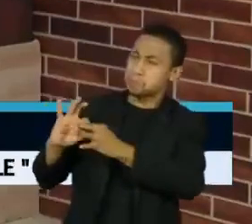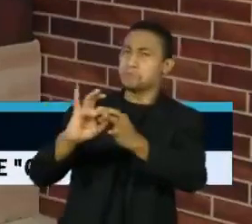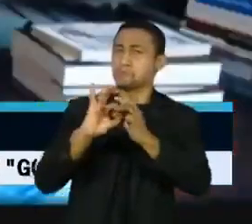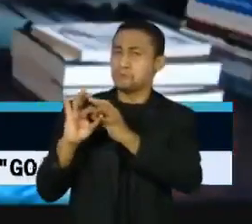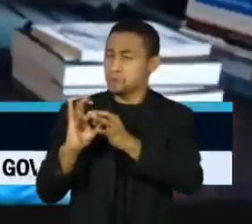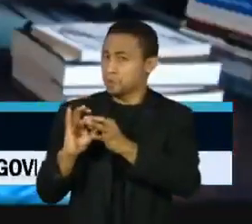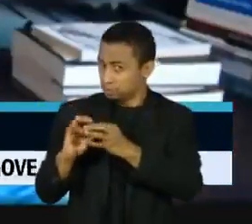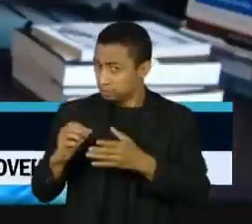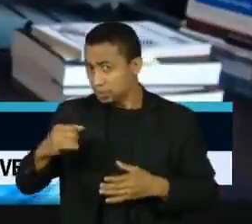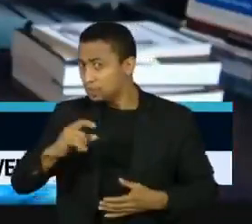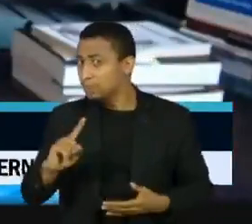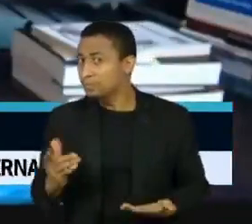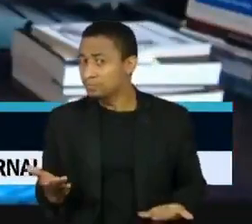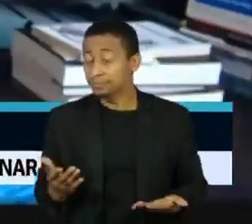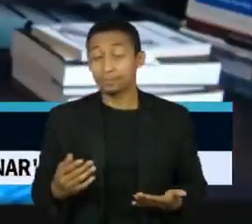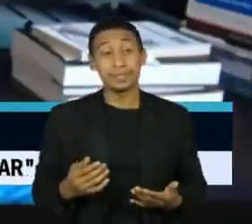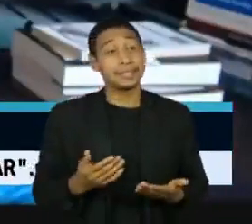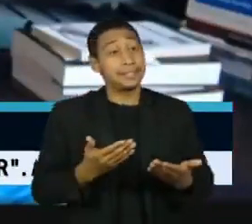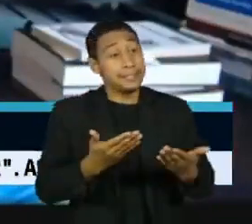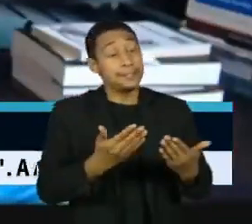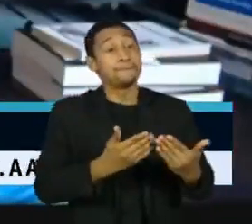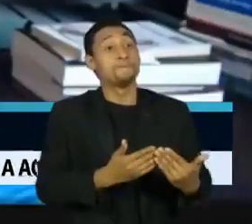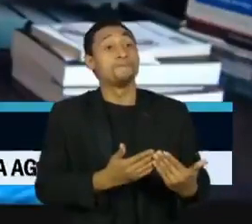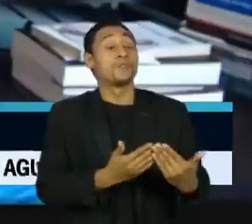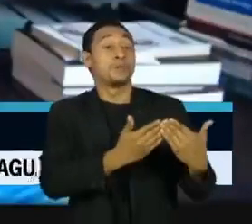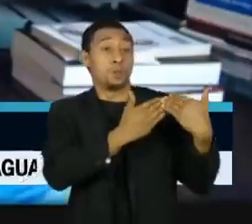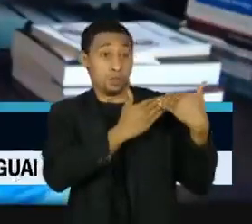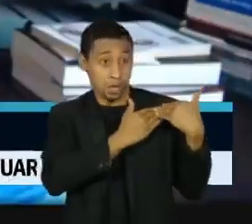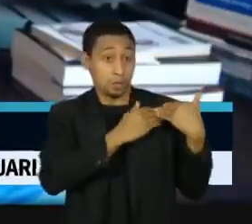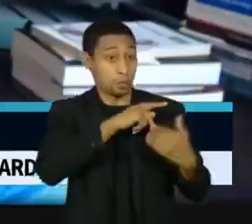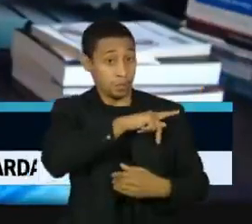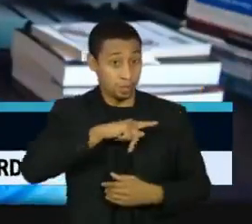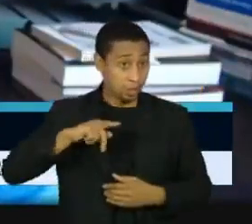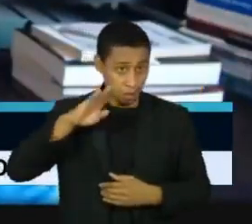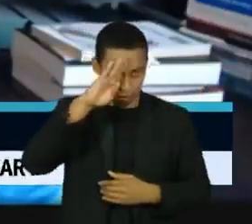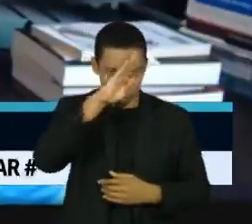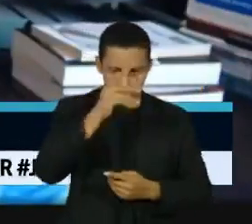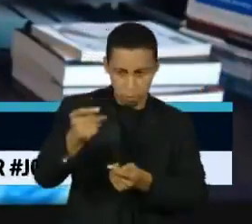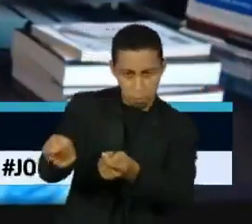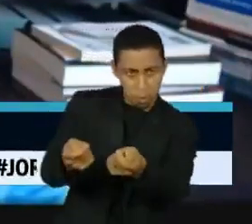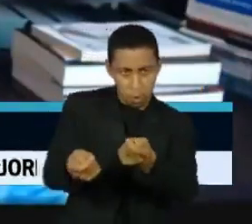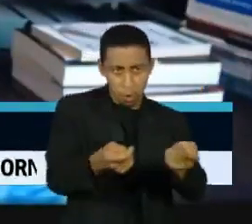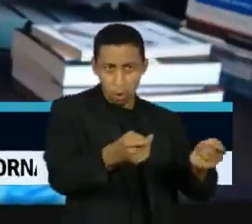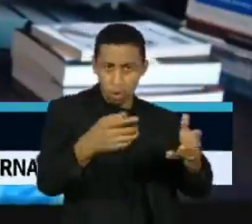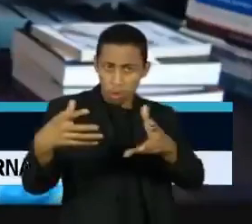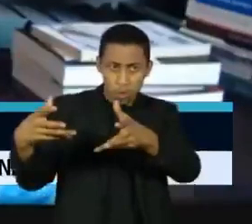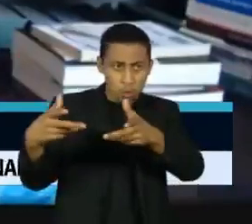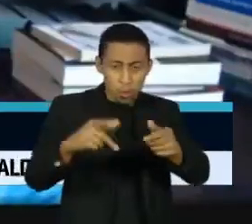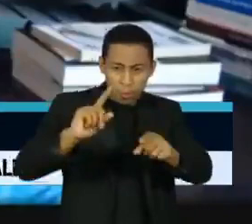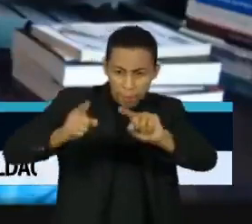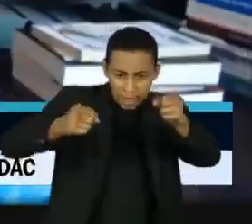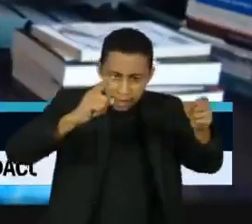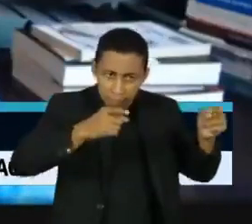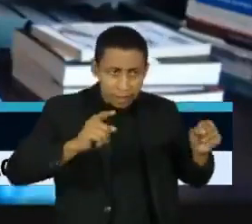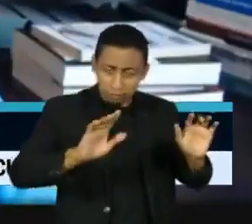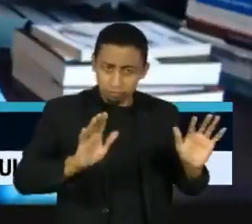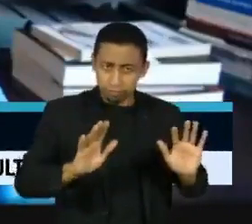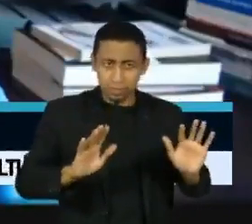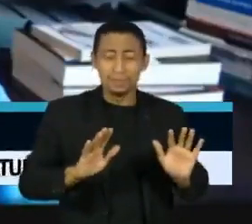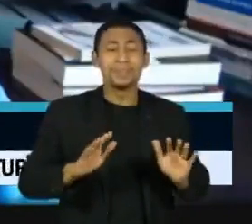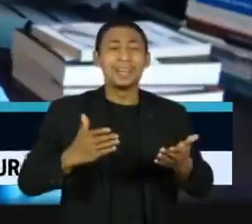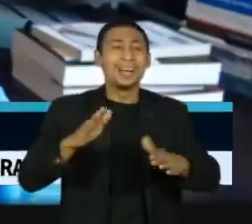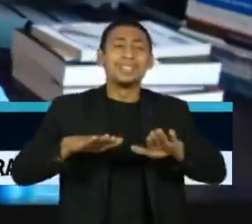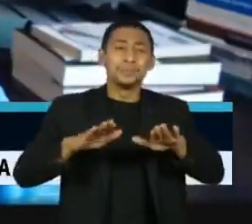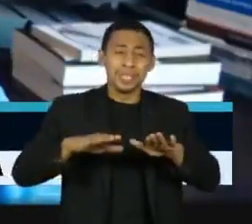efetiva, né? Embora não seja a responsabilidade do presidente da República e ele tenha delegado, talvez tenha delegado demais,